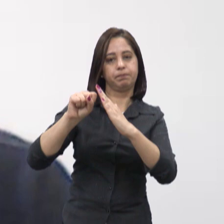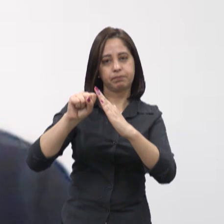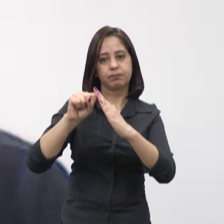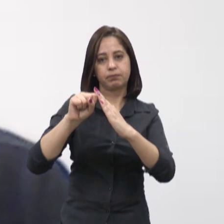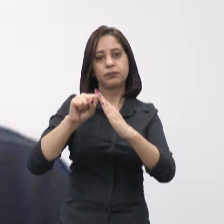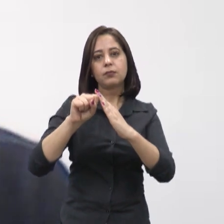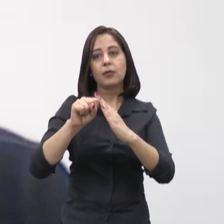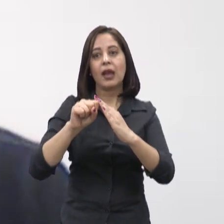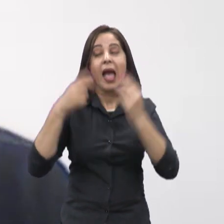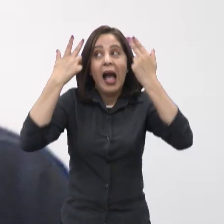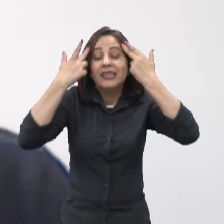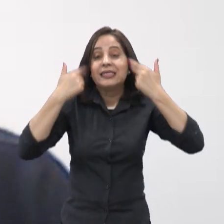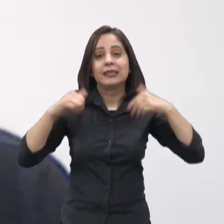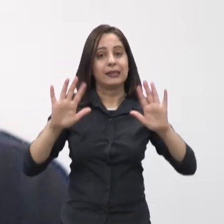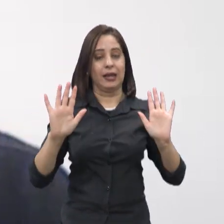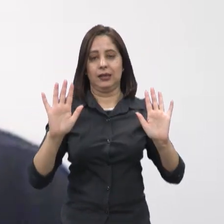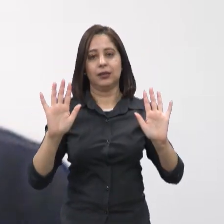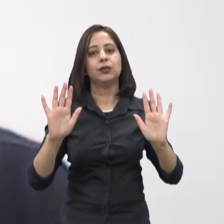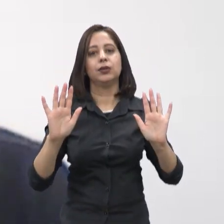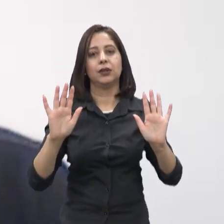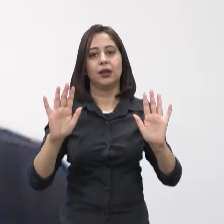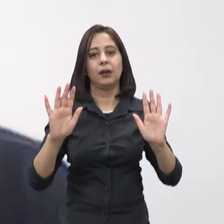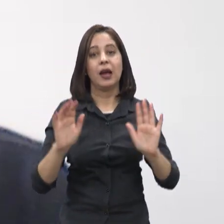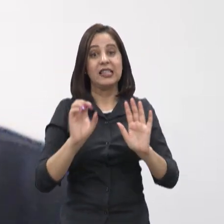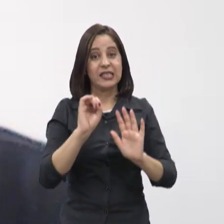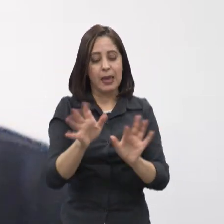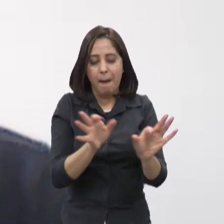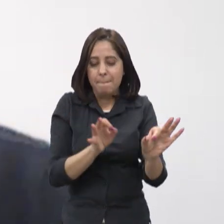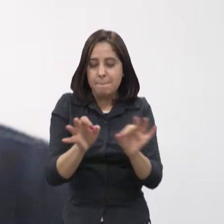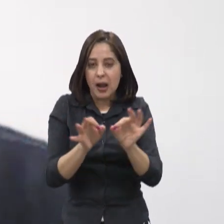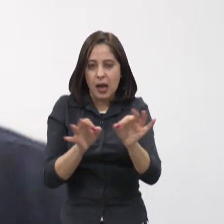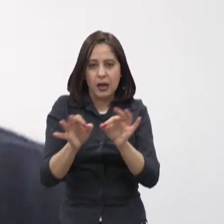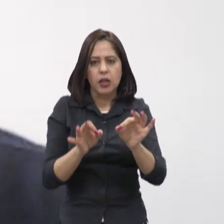renováveis e que, se planejada de maneira adequada,